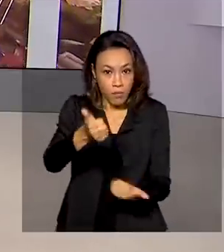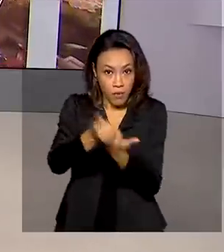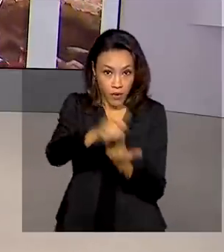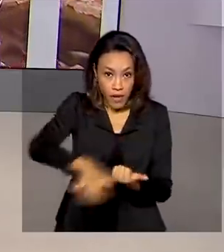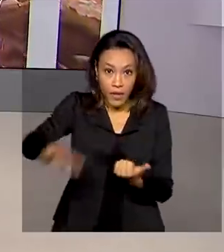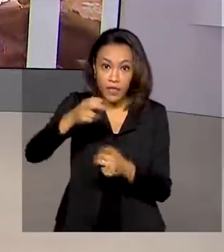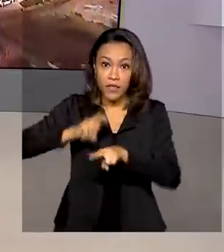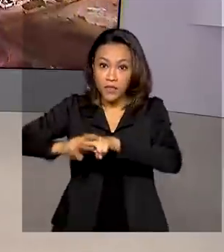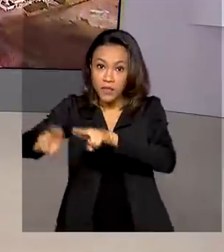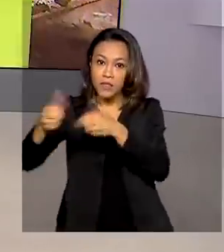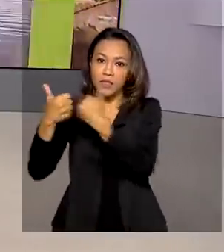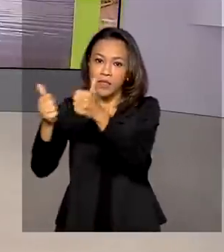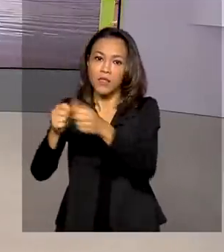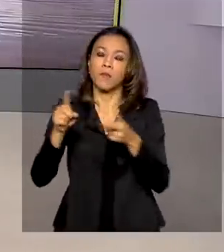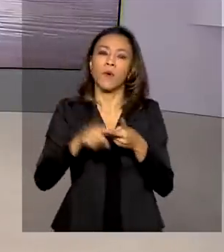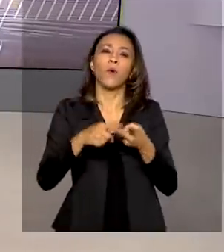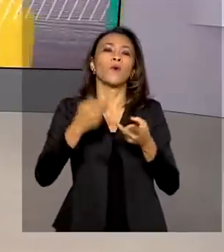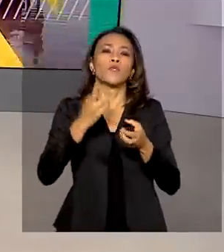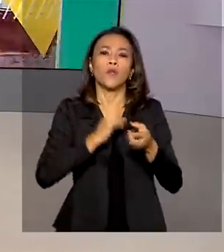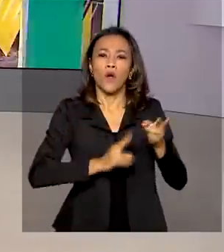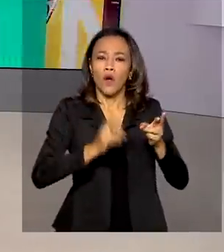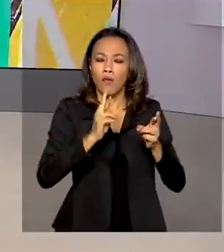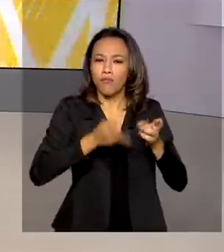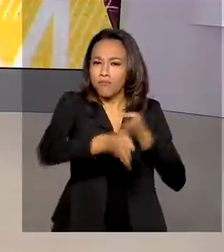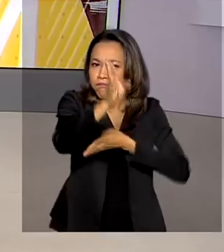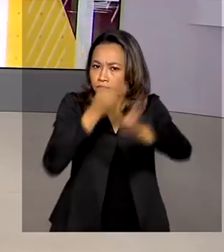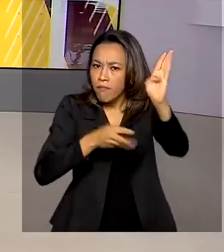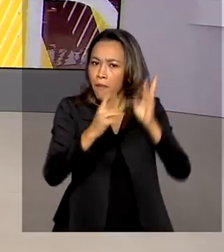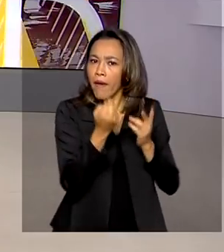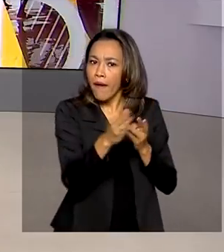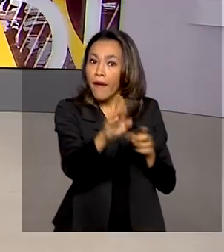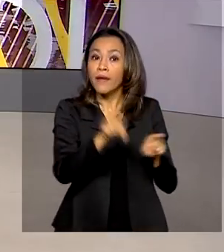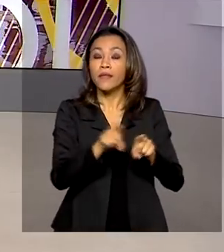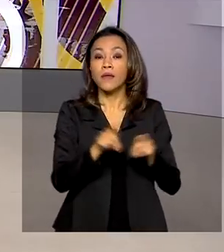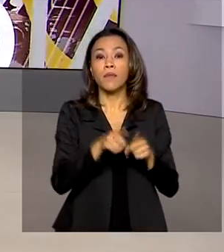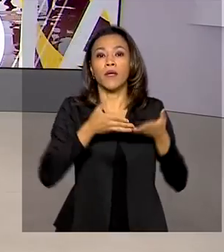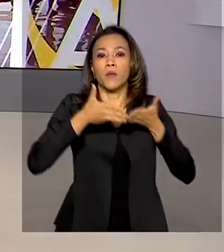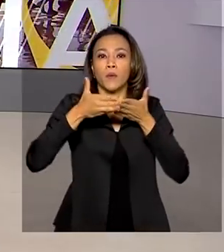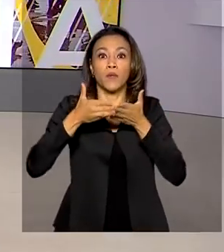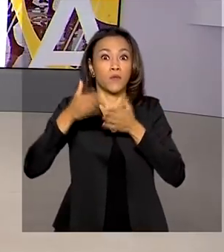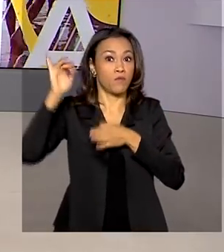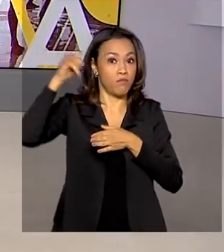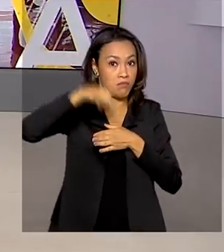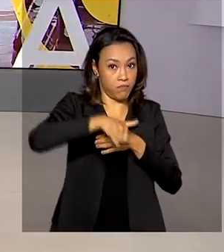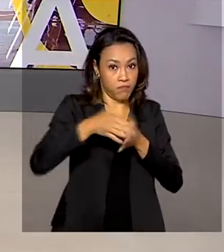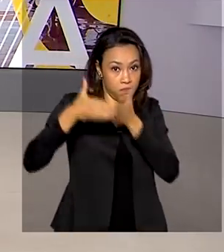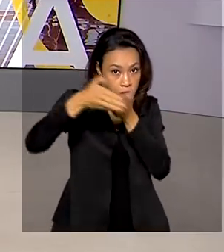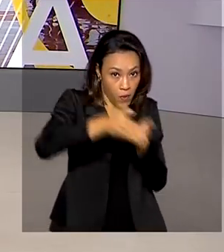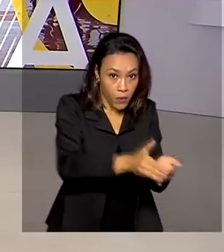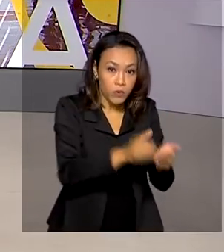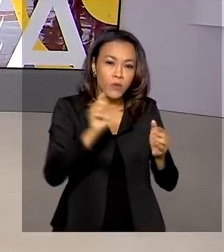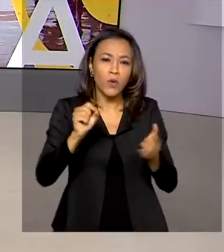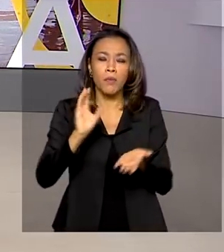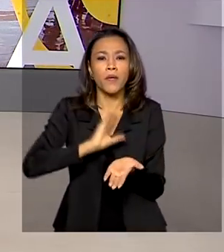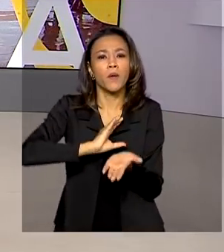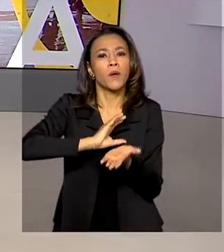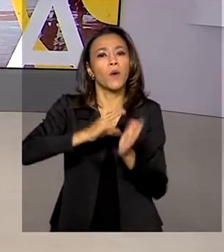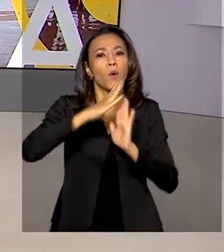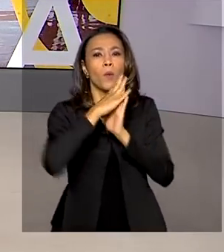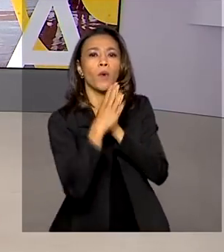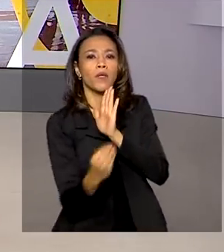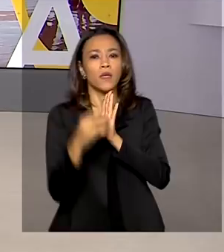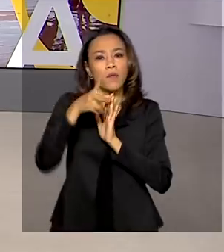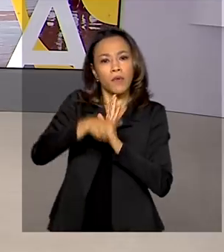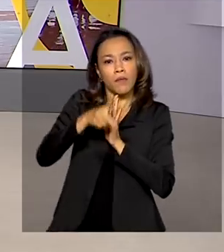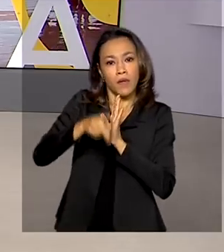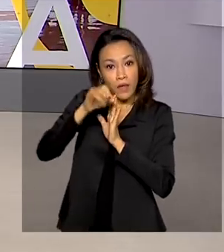rodoviário, portuário e aeroportuário no âmbito do programa de parcerias de investimentos e sobre a inclusão de empreendimentos